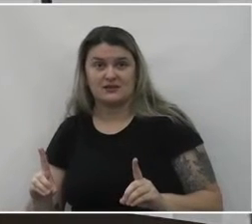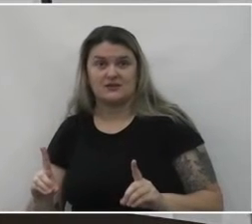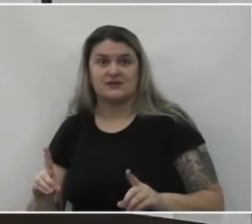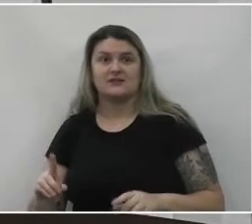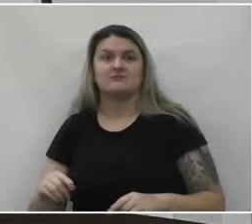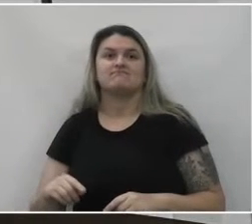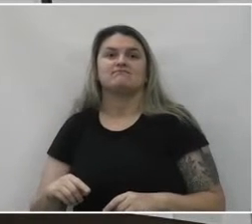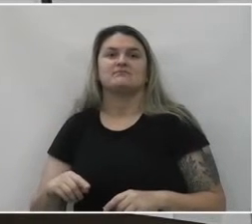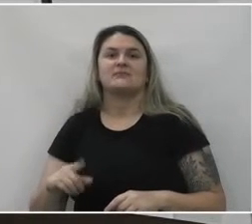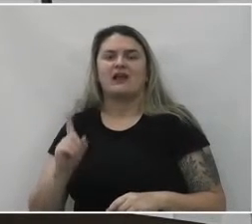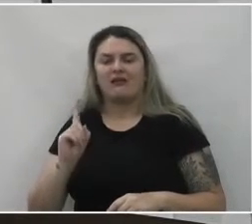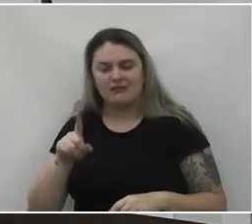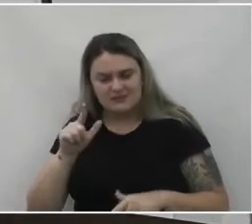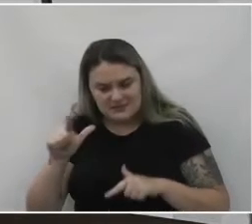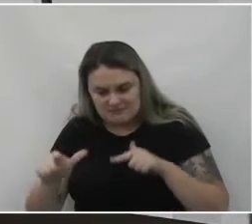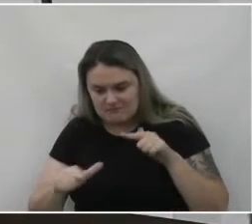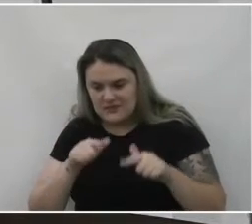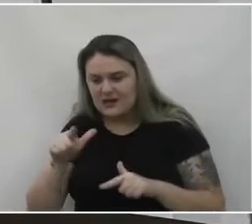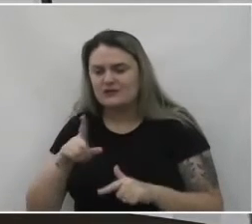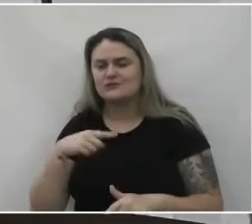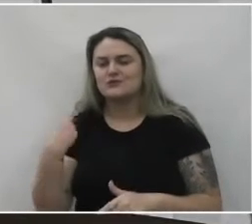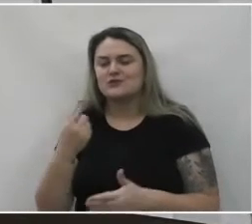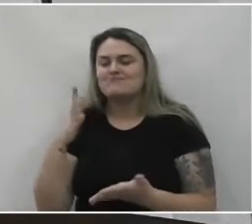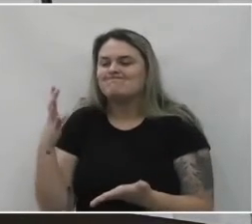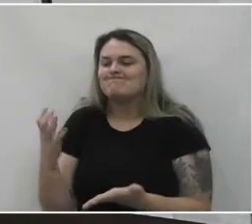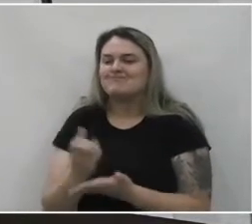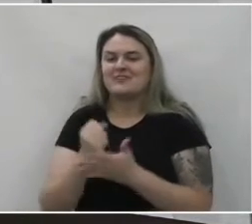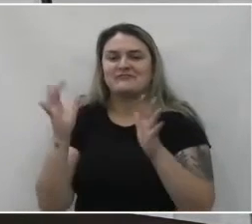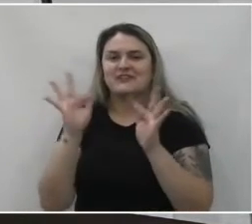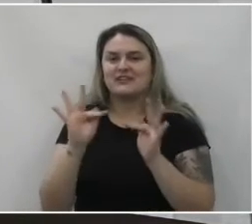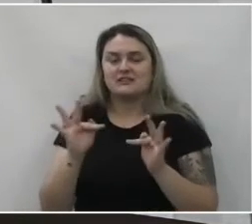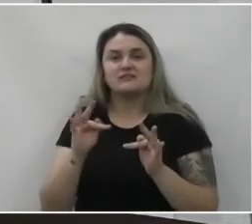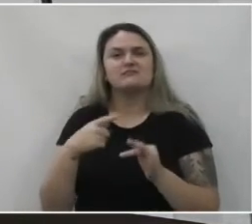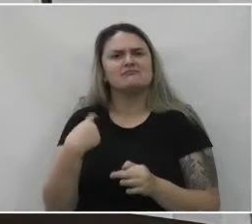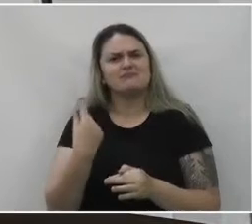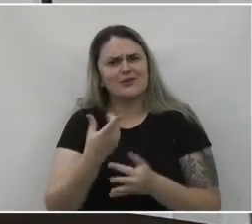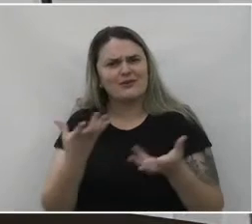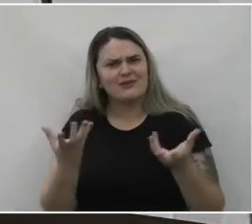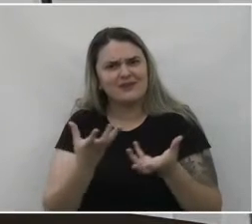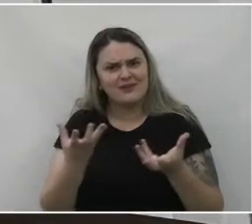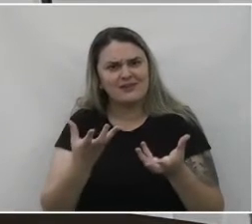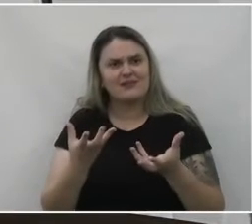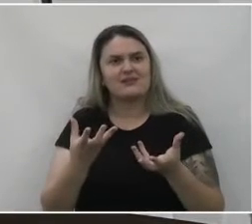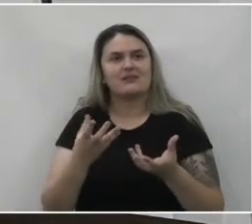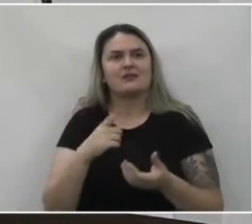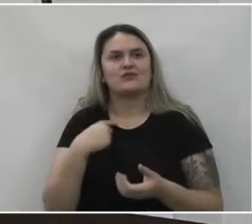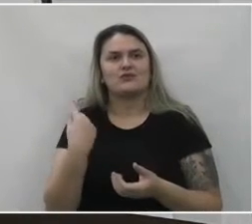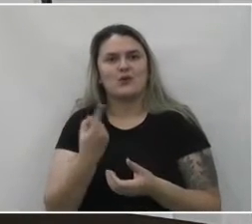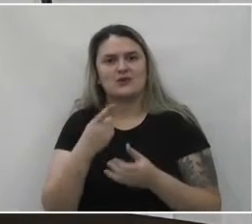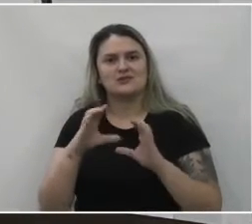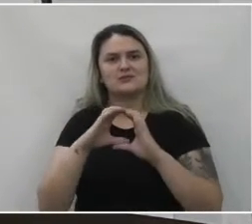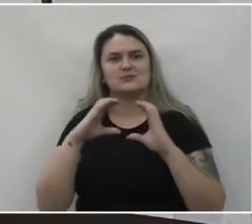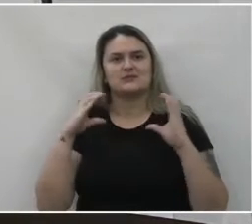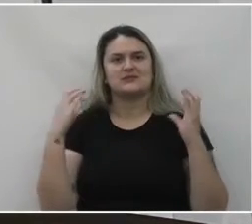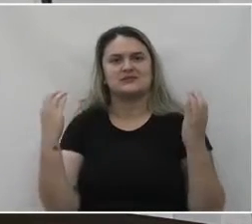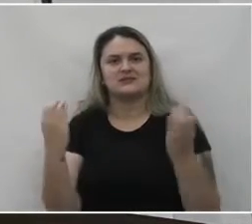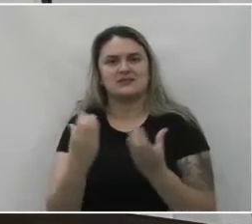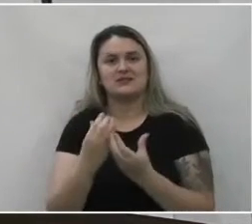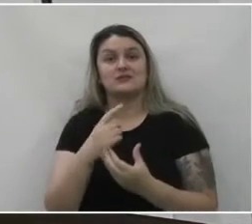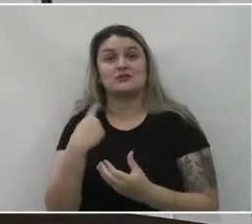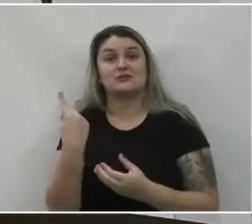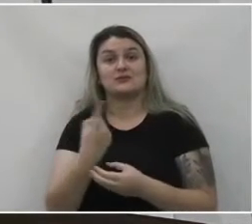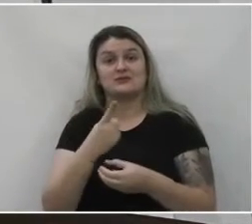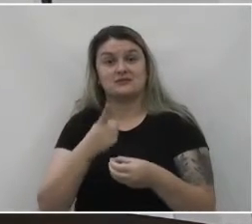muito trabalho, muitas conquistas e queremos, sim, tornar a nossa comunidade, a nossa